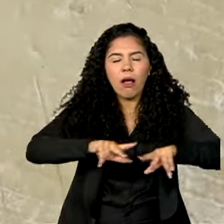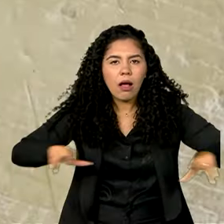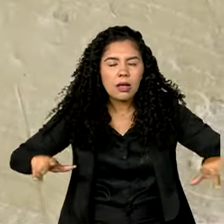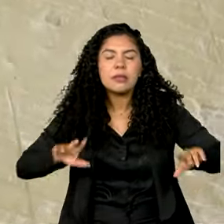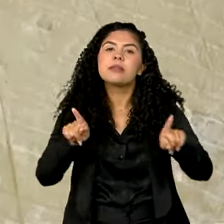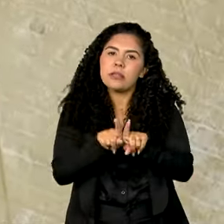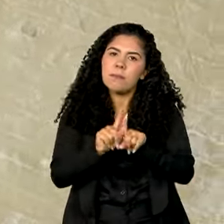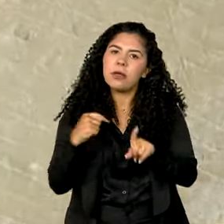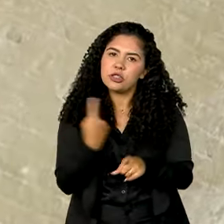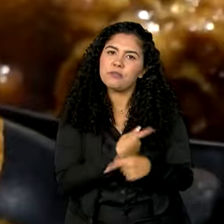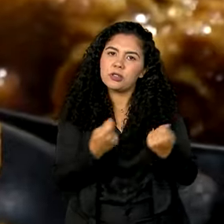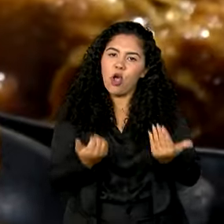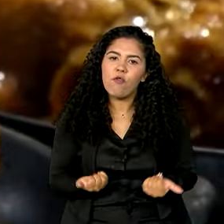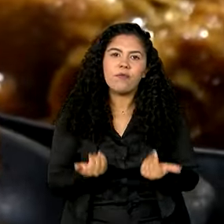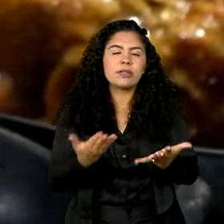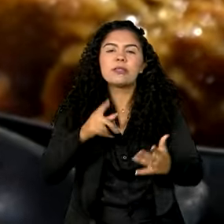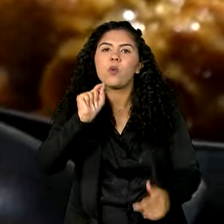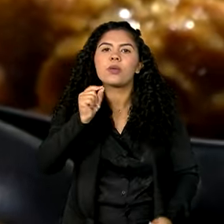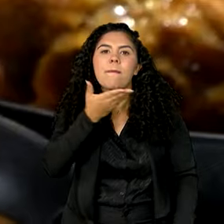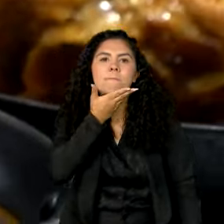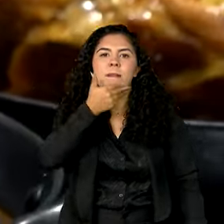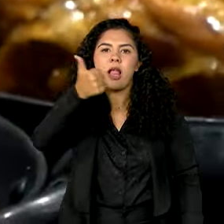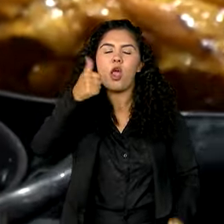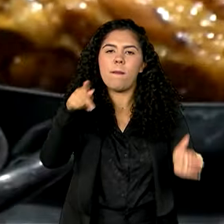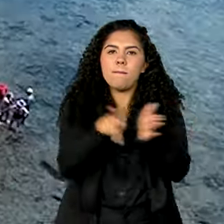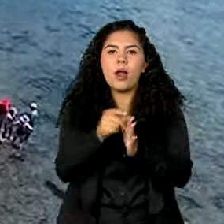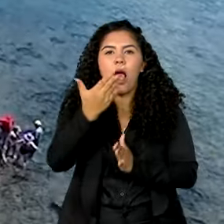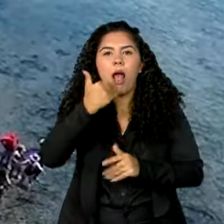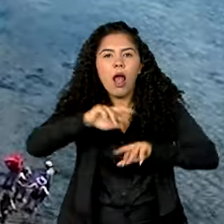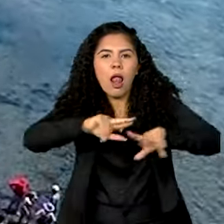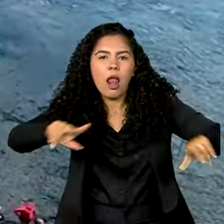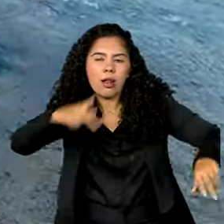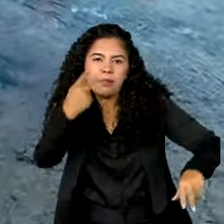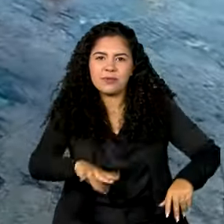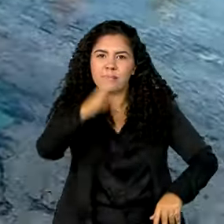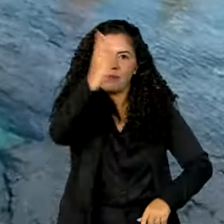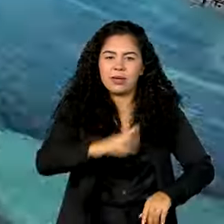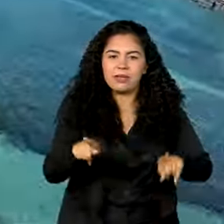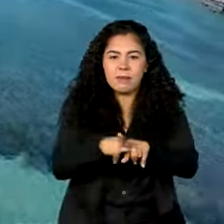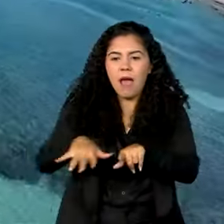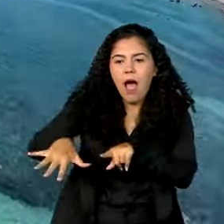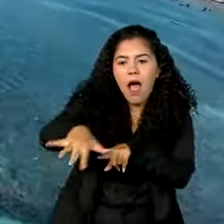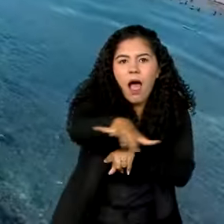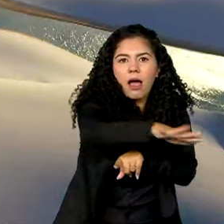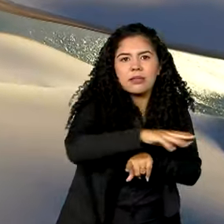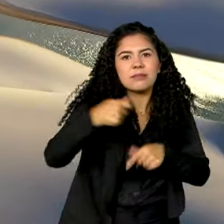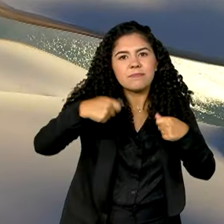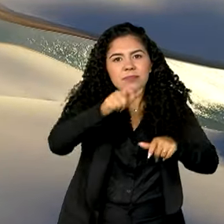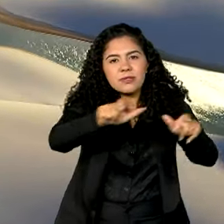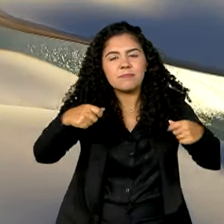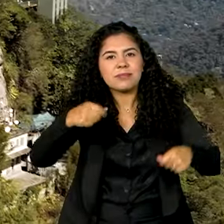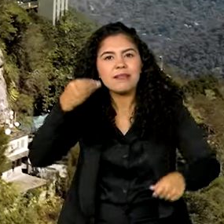o que a gente tem de melhor, da culinária às áreas que as pessoas precisam visitar.